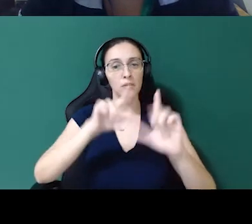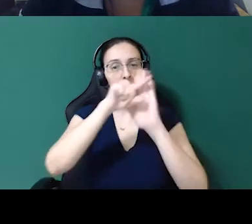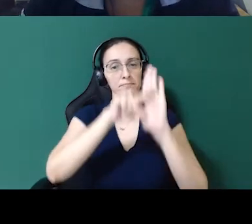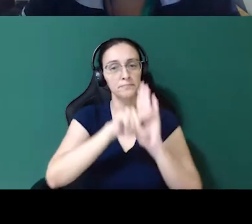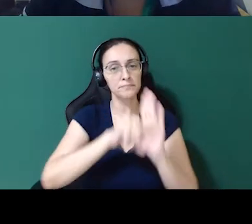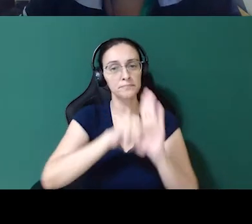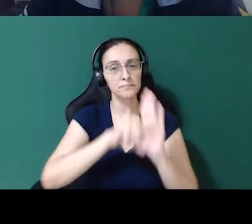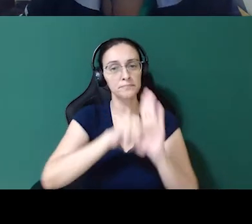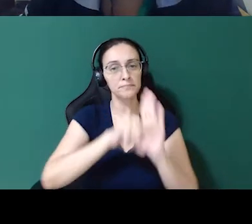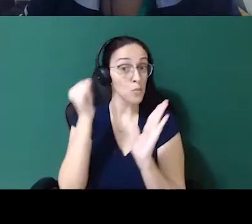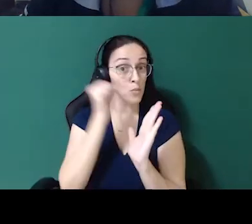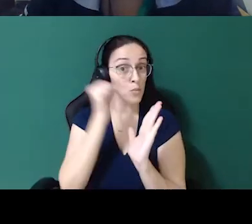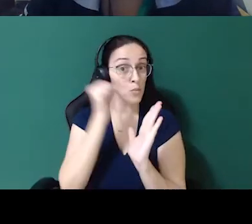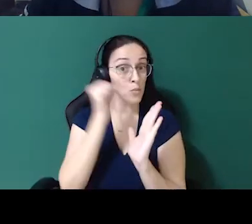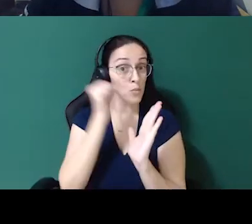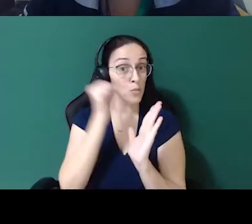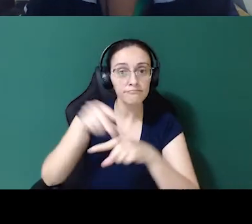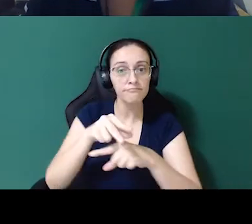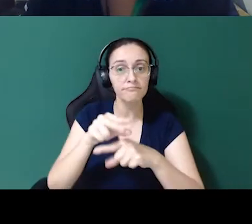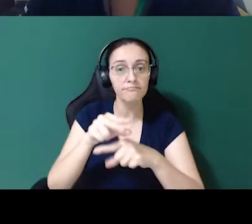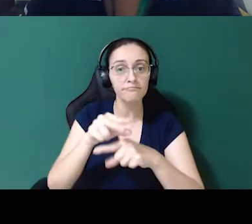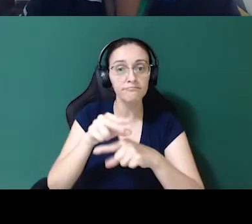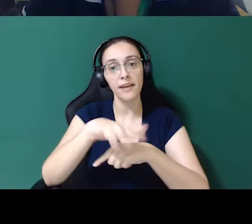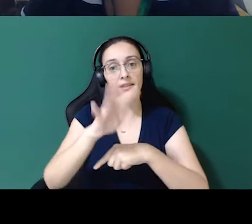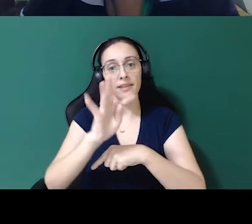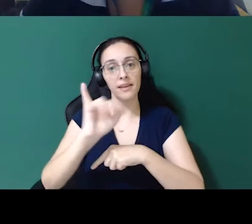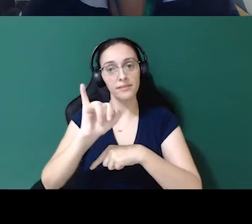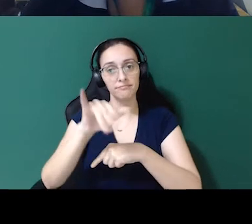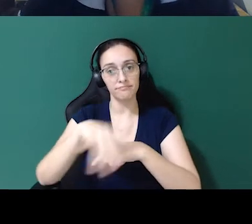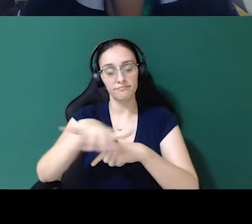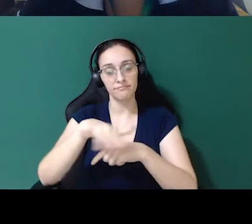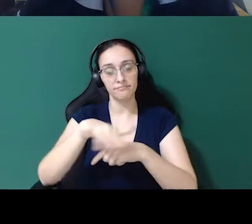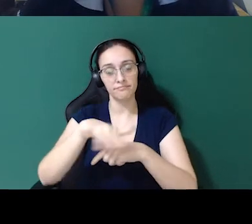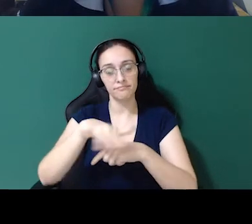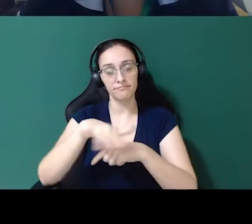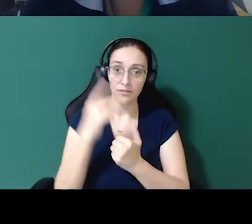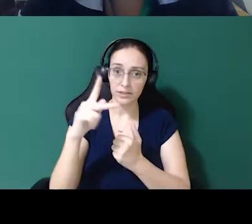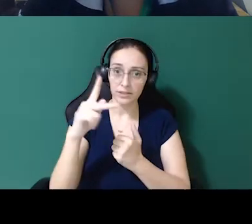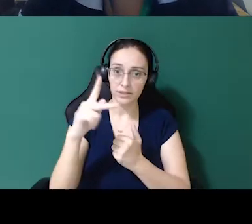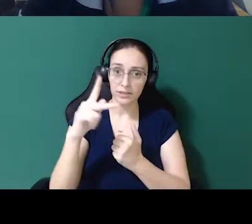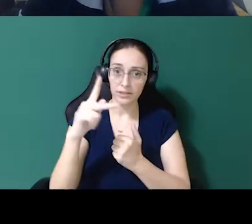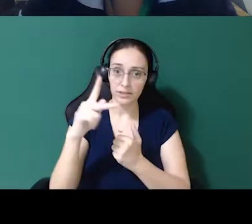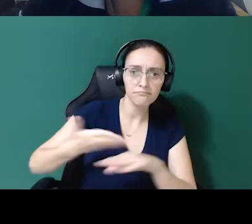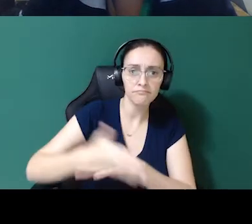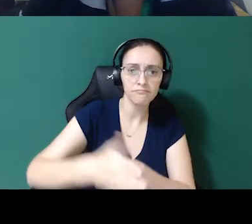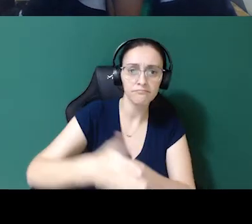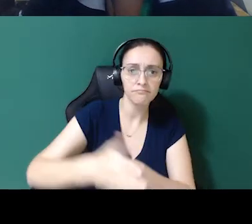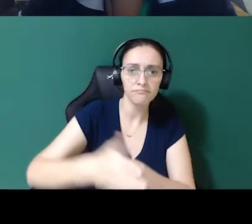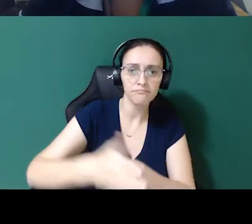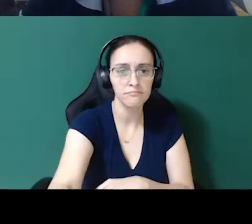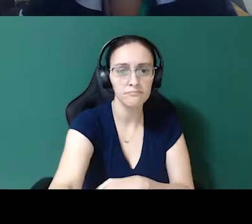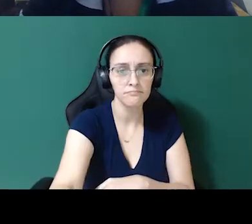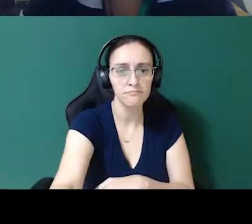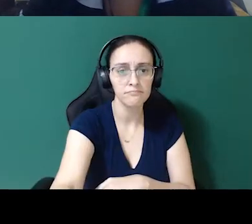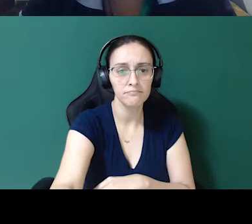currículos de mulheres que querem ingressar na TI. Então, eles te dão, né, assim que você envia seu currículo, eles te dão um